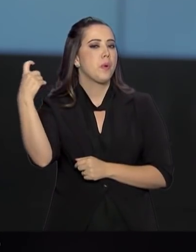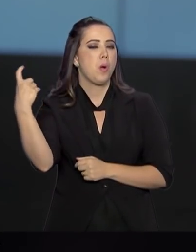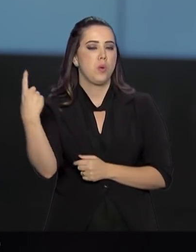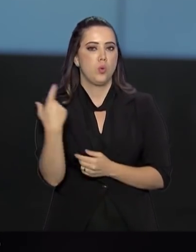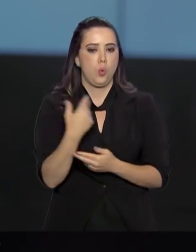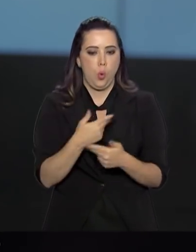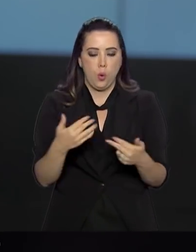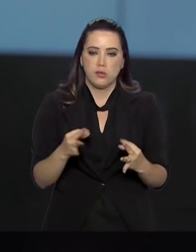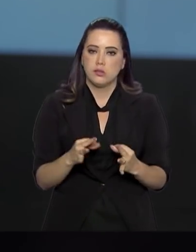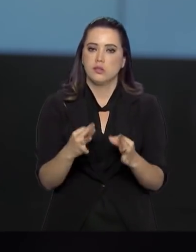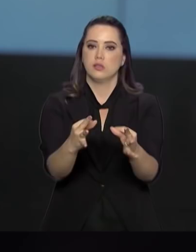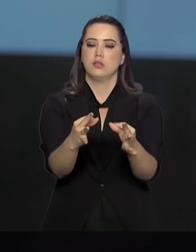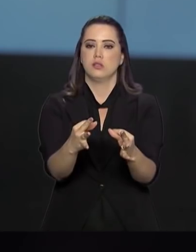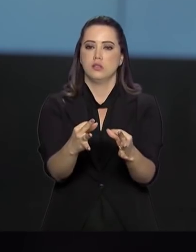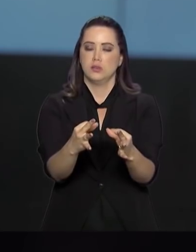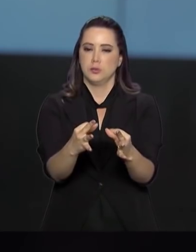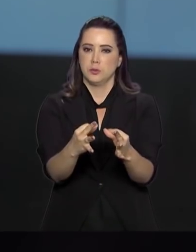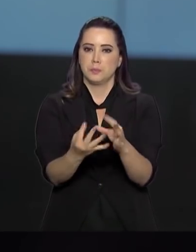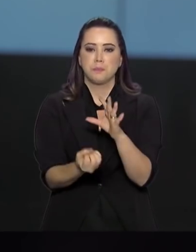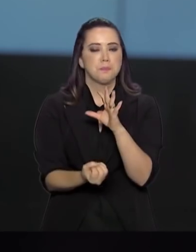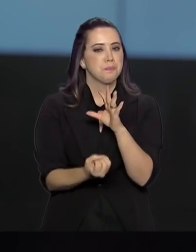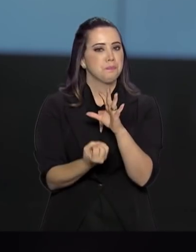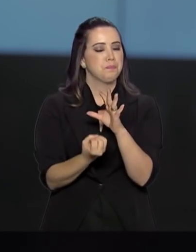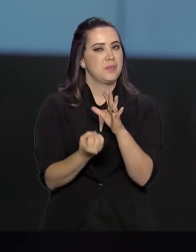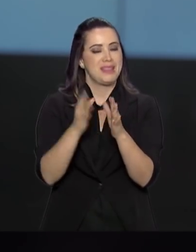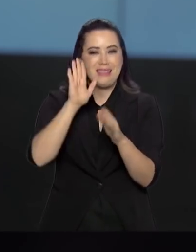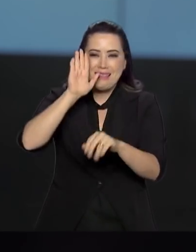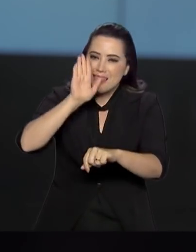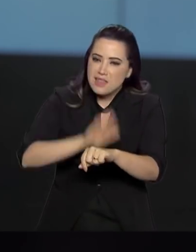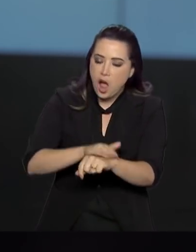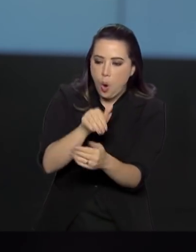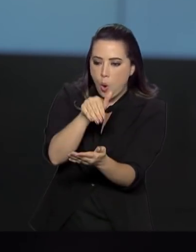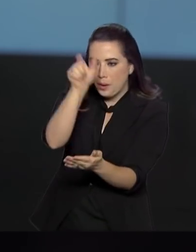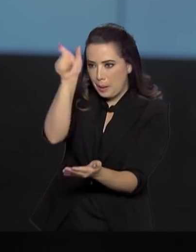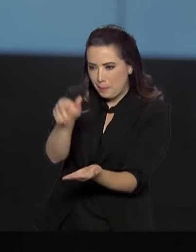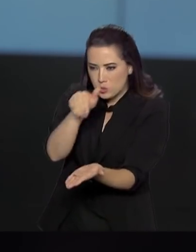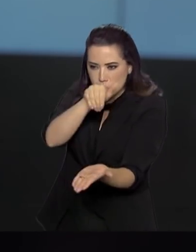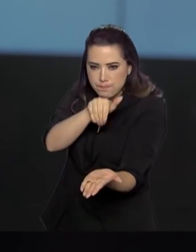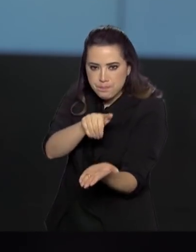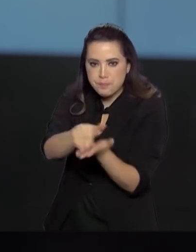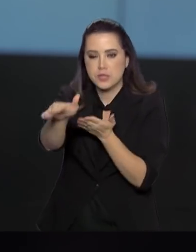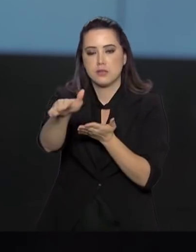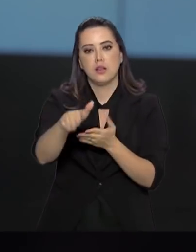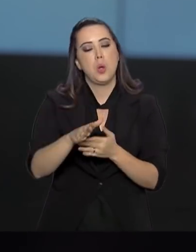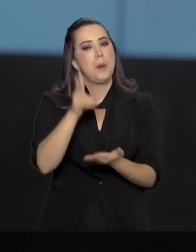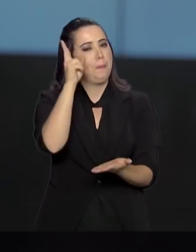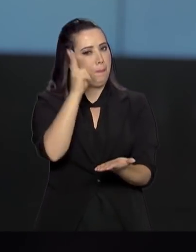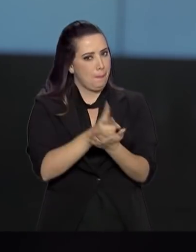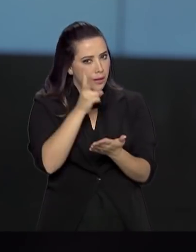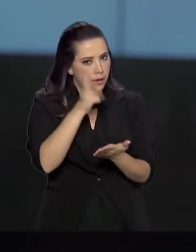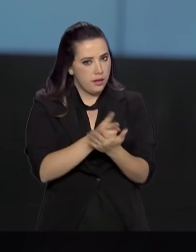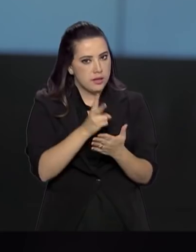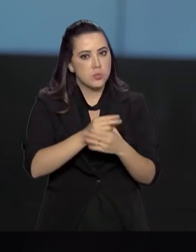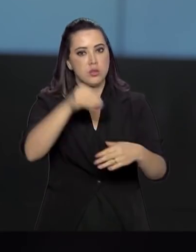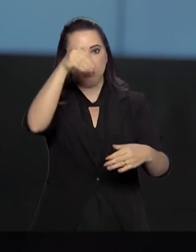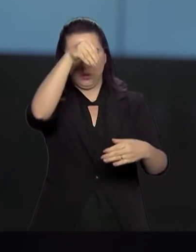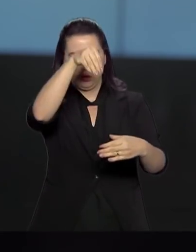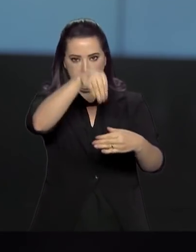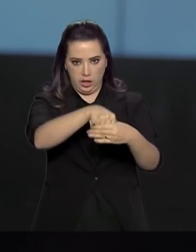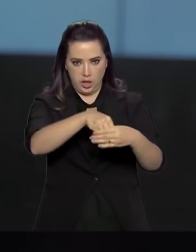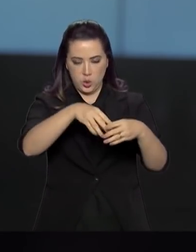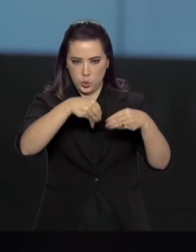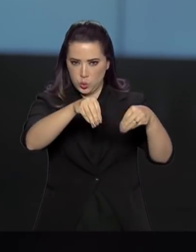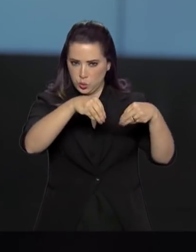eletrônicos gerará a eliminação do candidato na hora, mesmo que estejam lacrados em